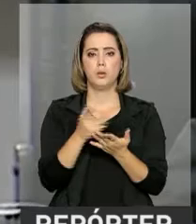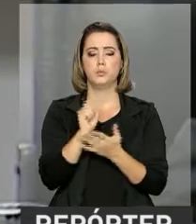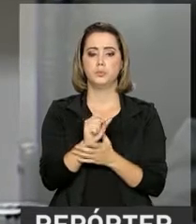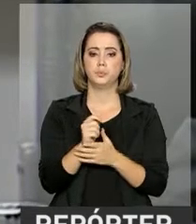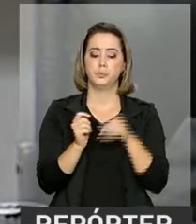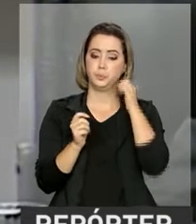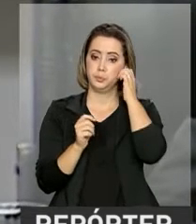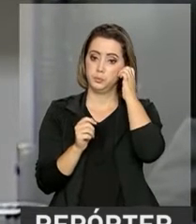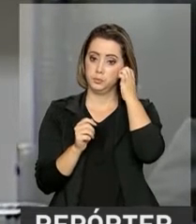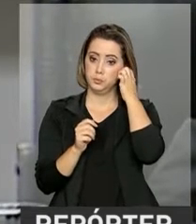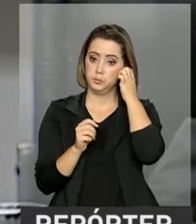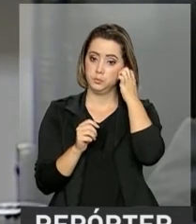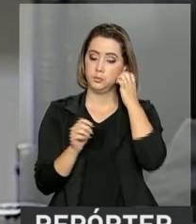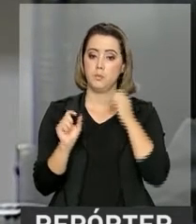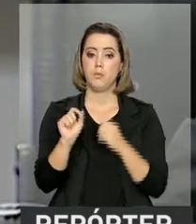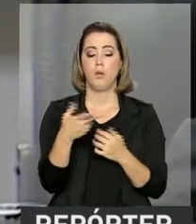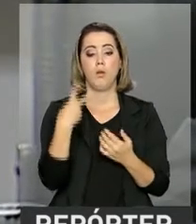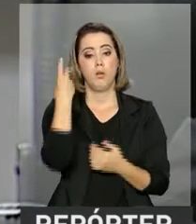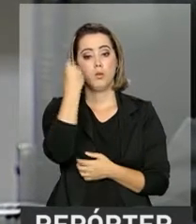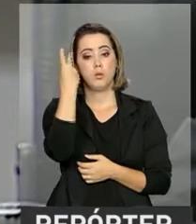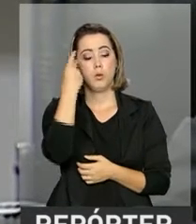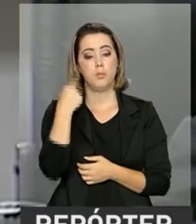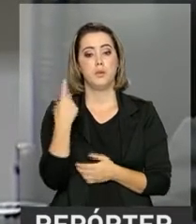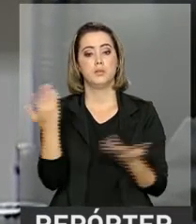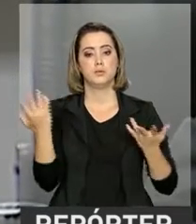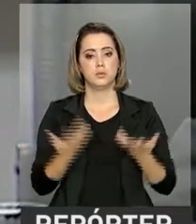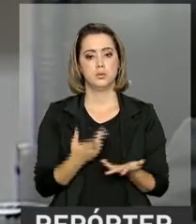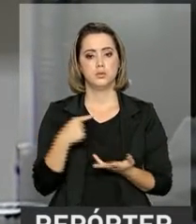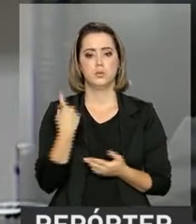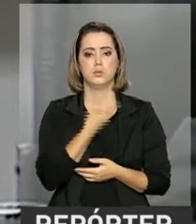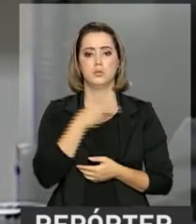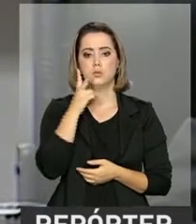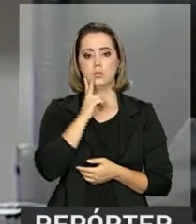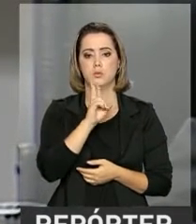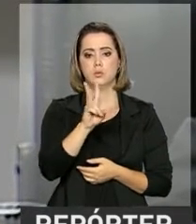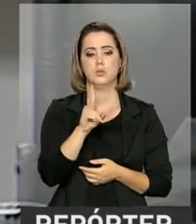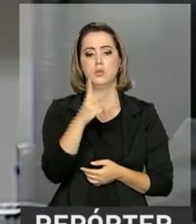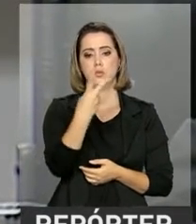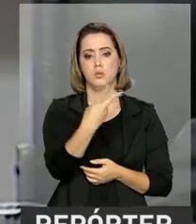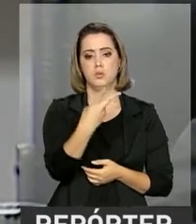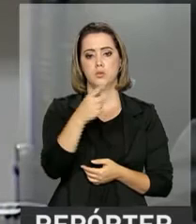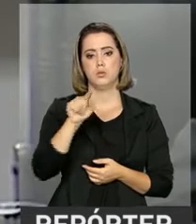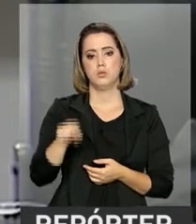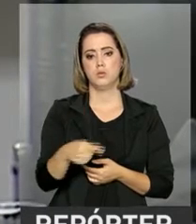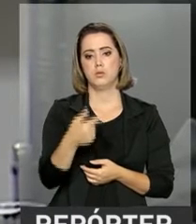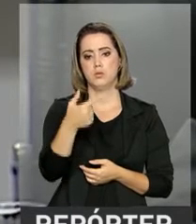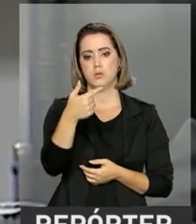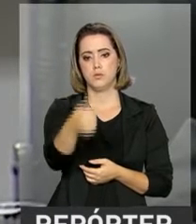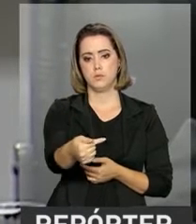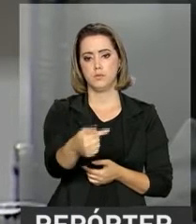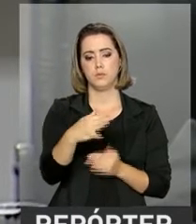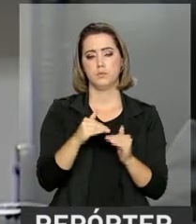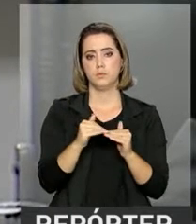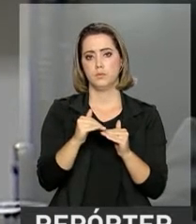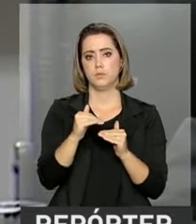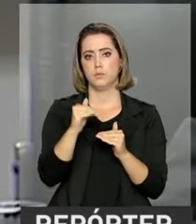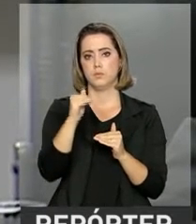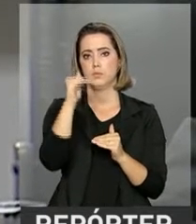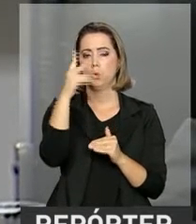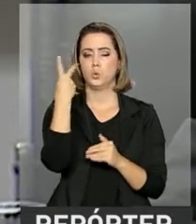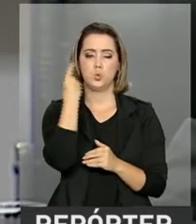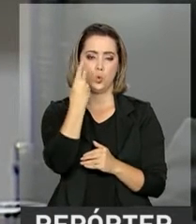A normalidade, atualmente, a gente está vendo como 2,5. Esse é o cenário de crescimento de